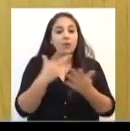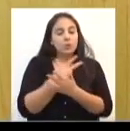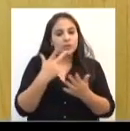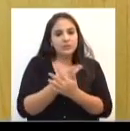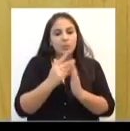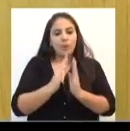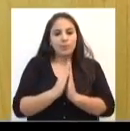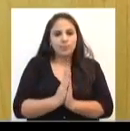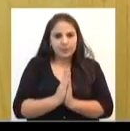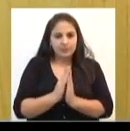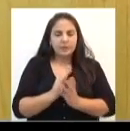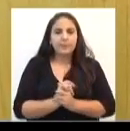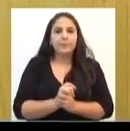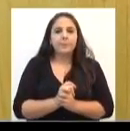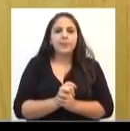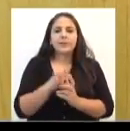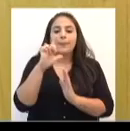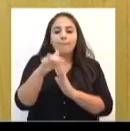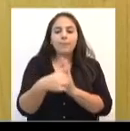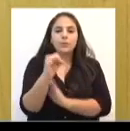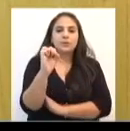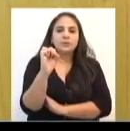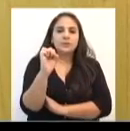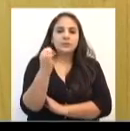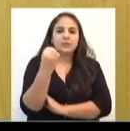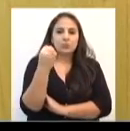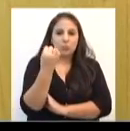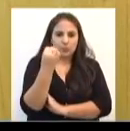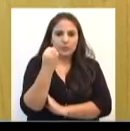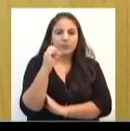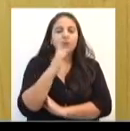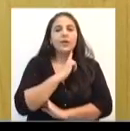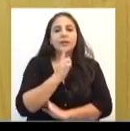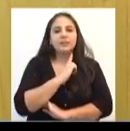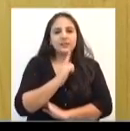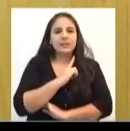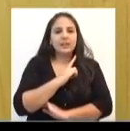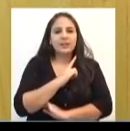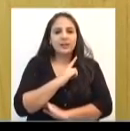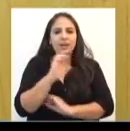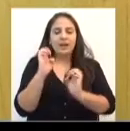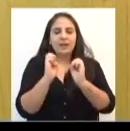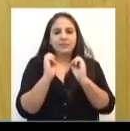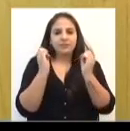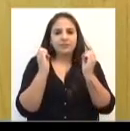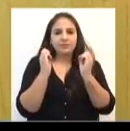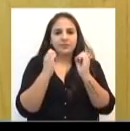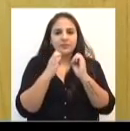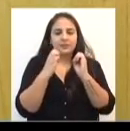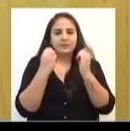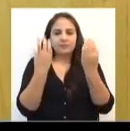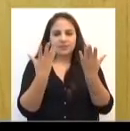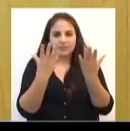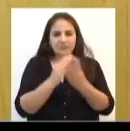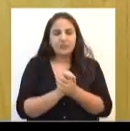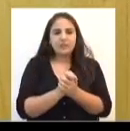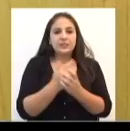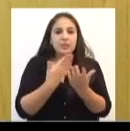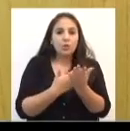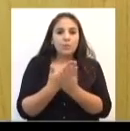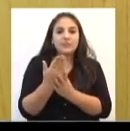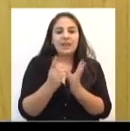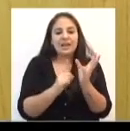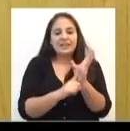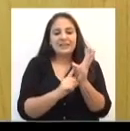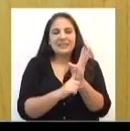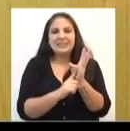antes, um pouco após, às vinte, nós teremos as celebrações de fazer, começar o tríduo